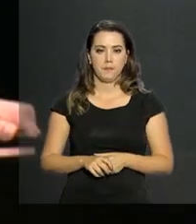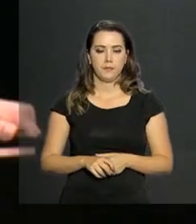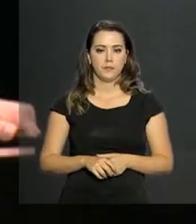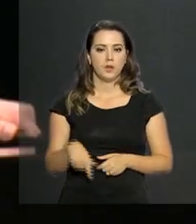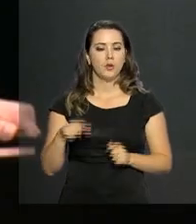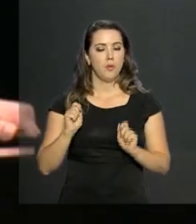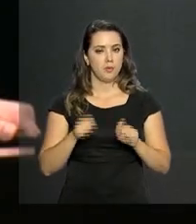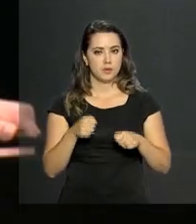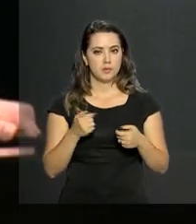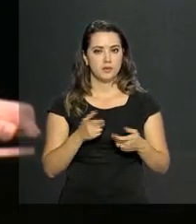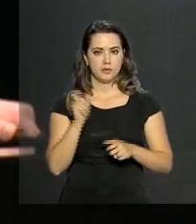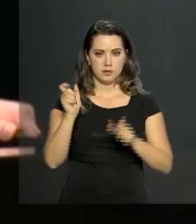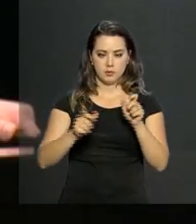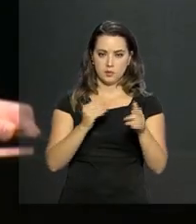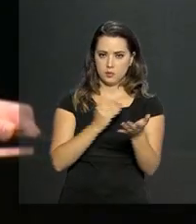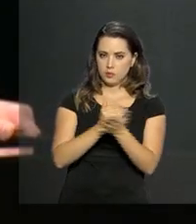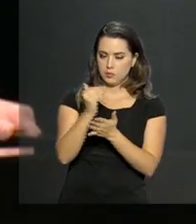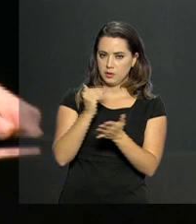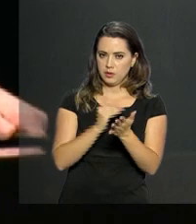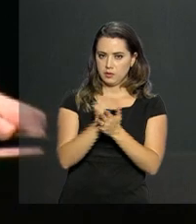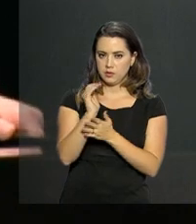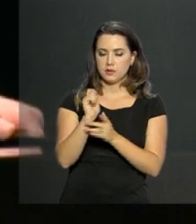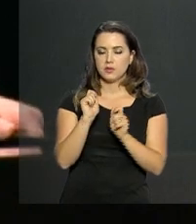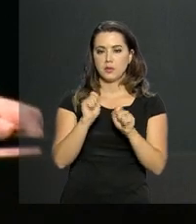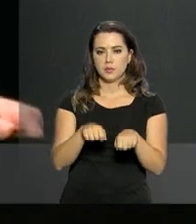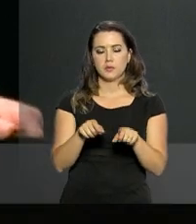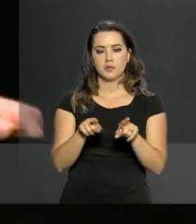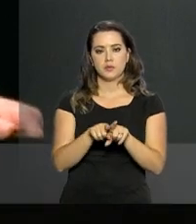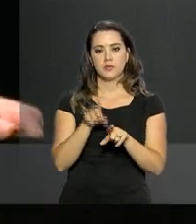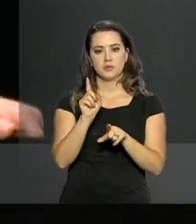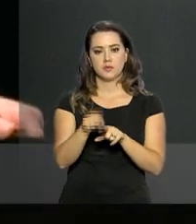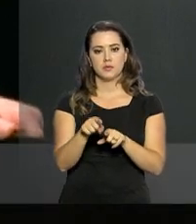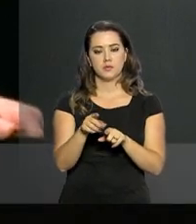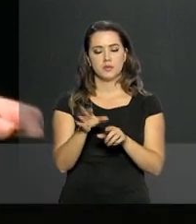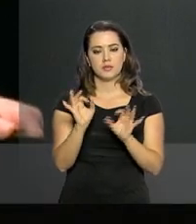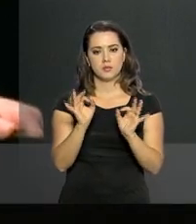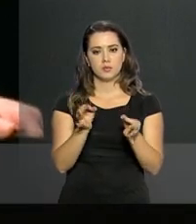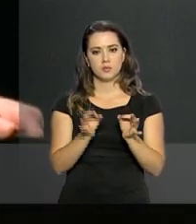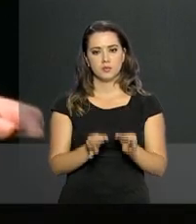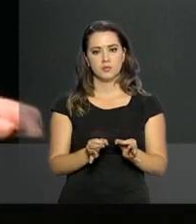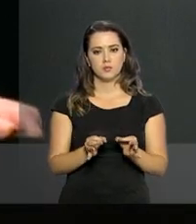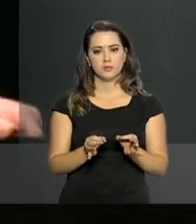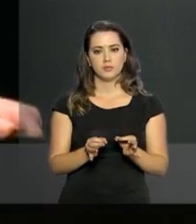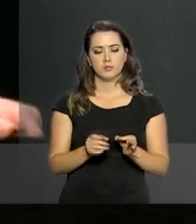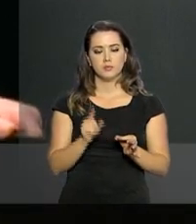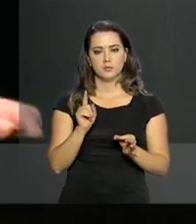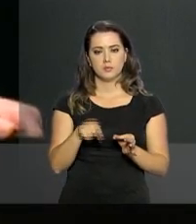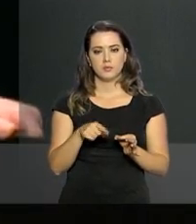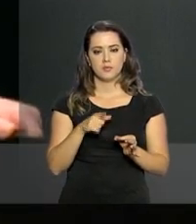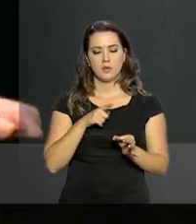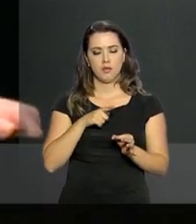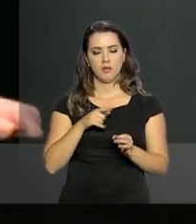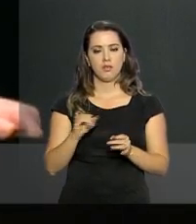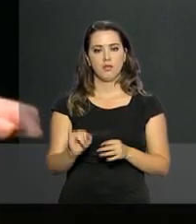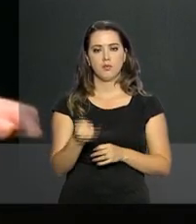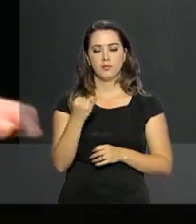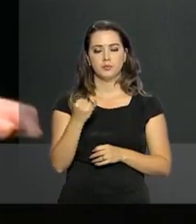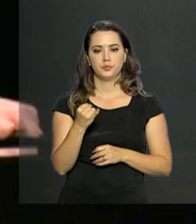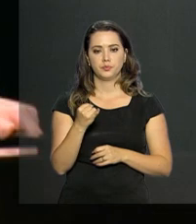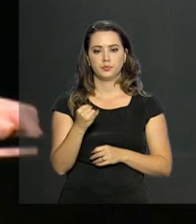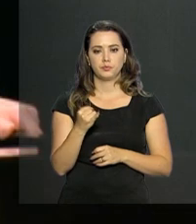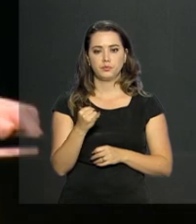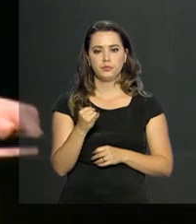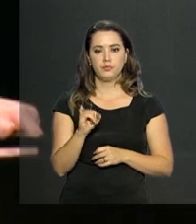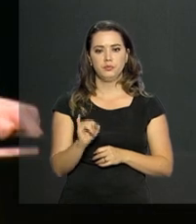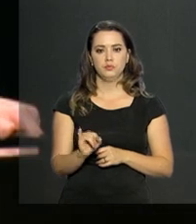permitindo que as pessoas comecem a ter a possibilidade de efetivamente ter condições de